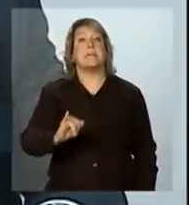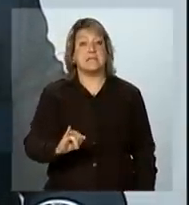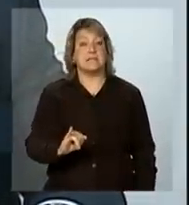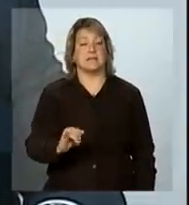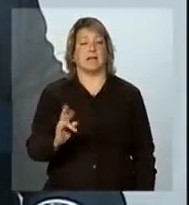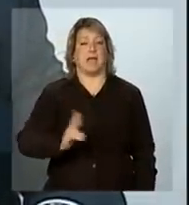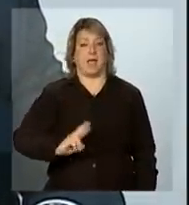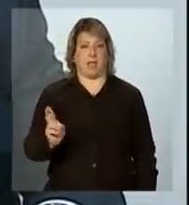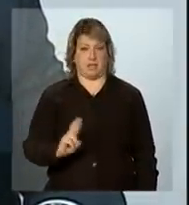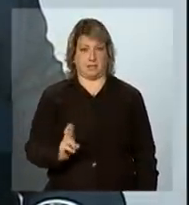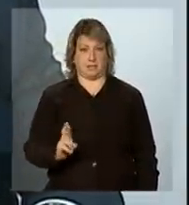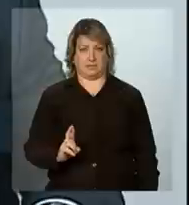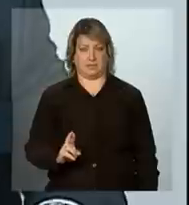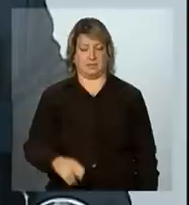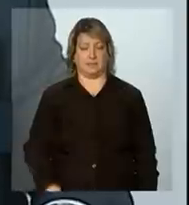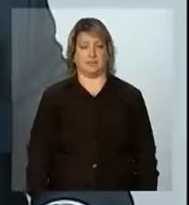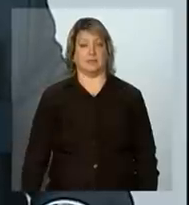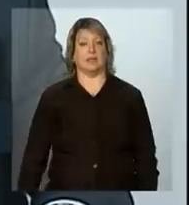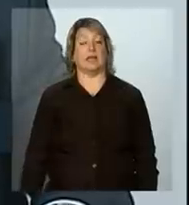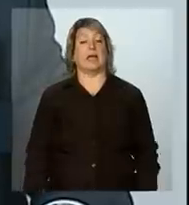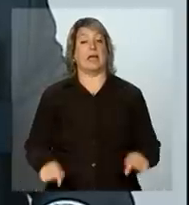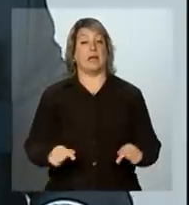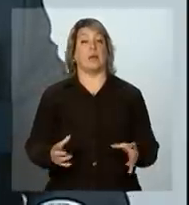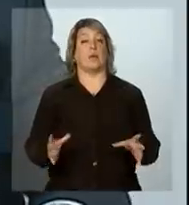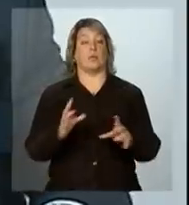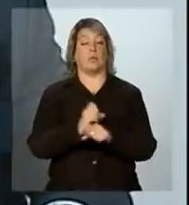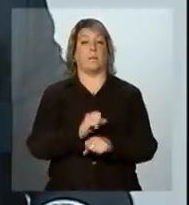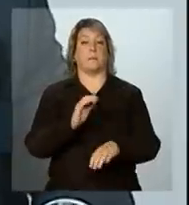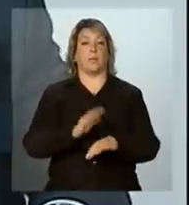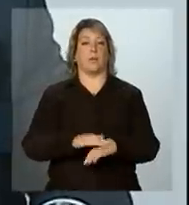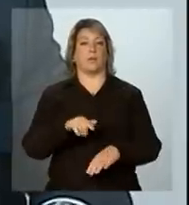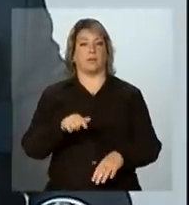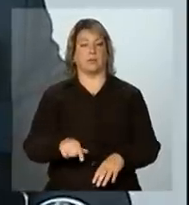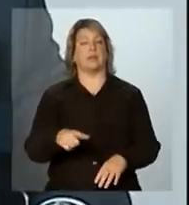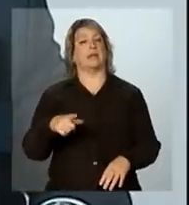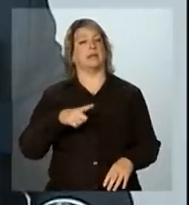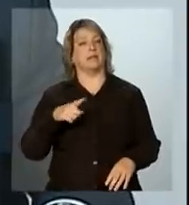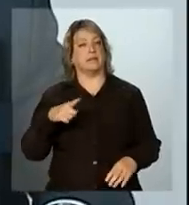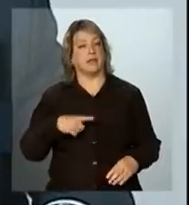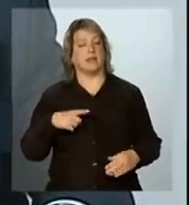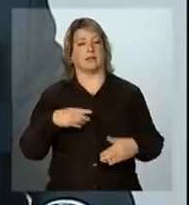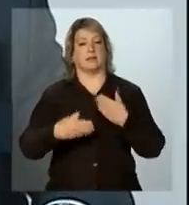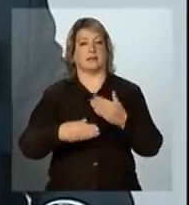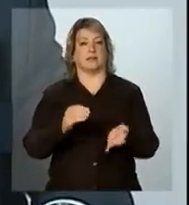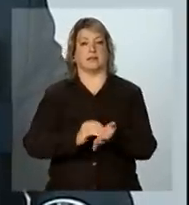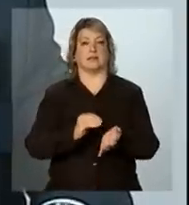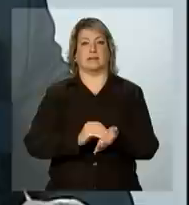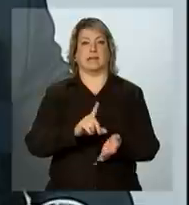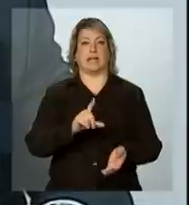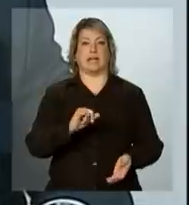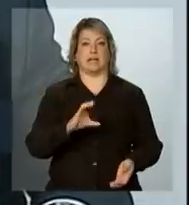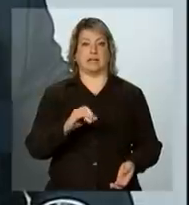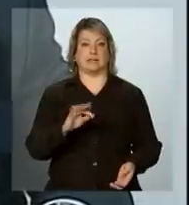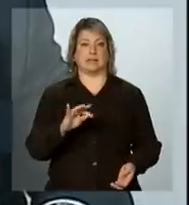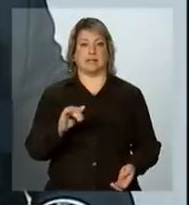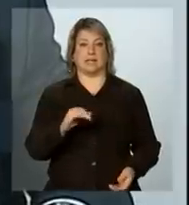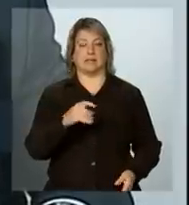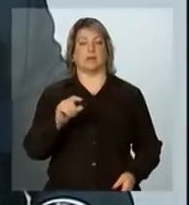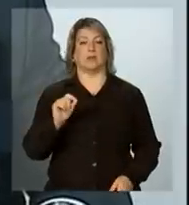reais. Muito desses recursos estão ainda no processo solicitatório, vencendo